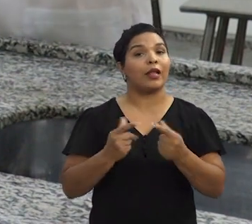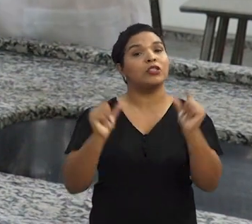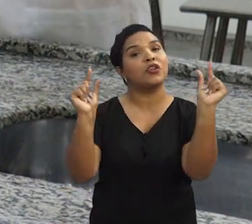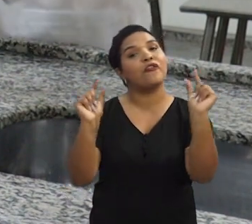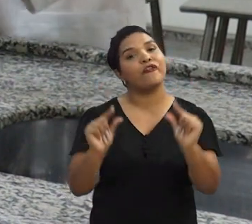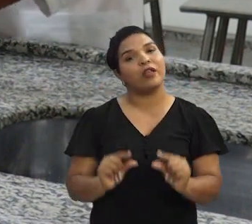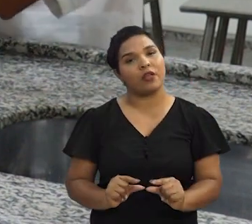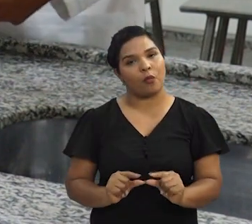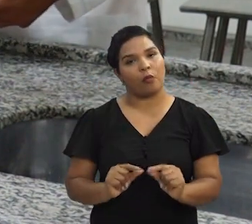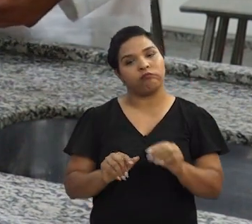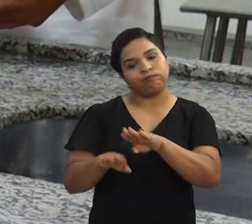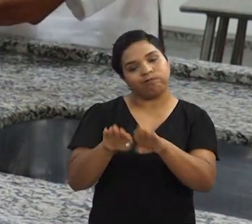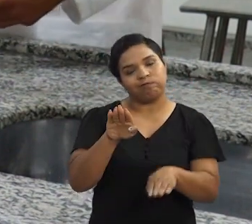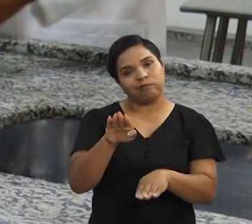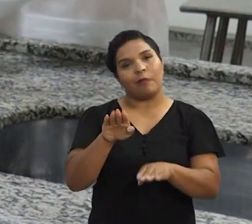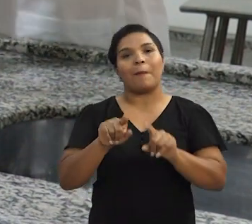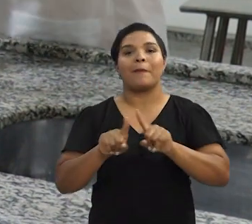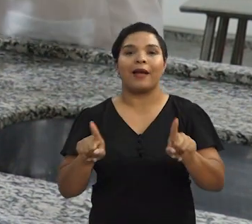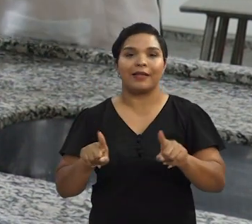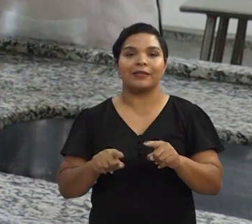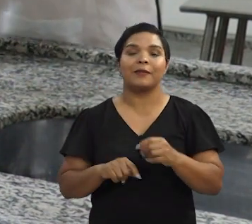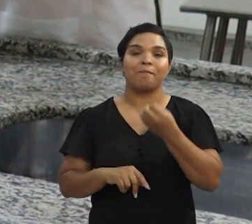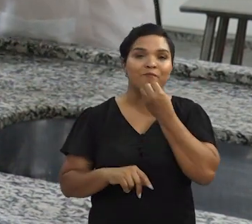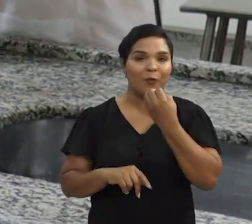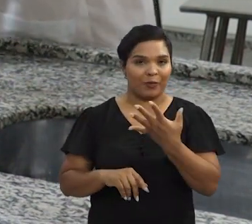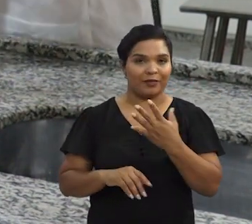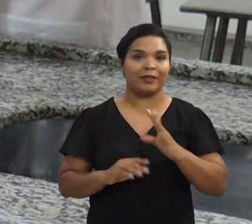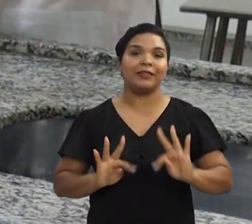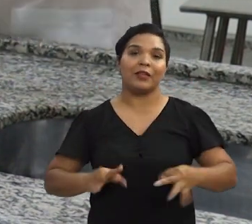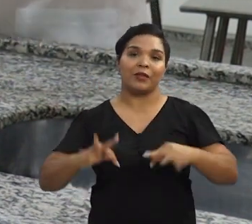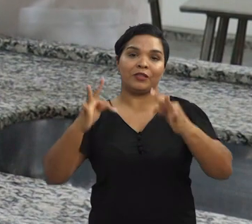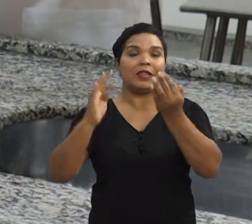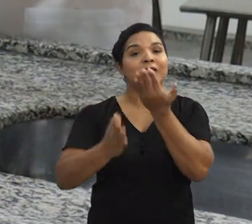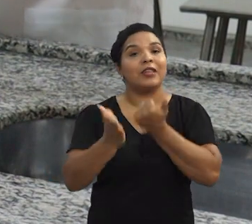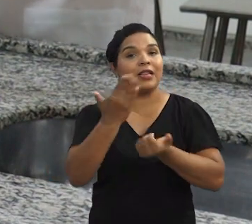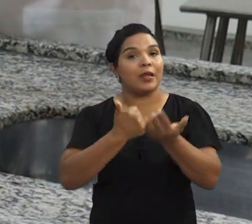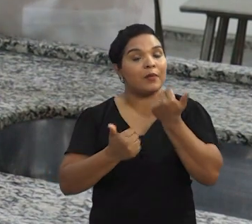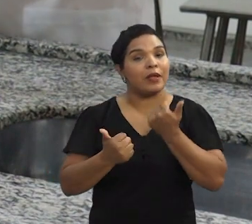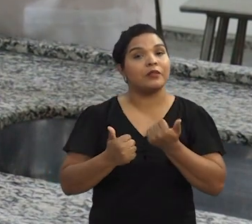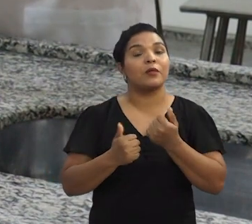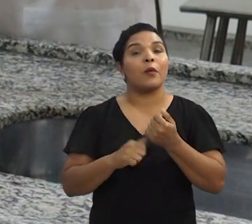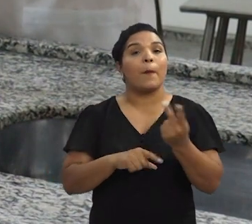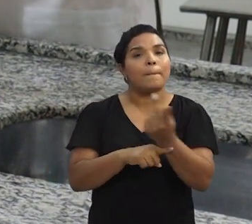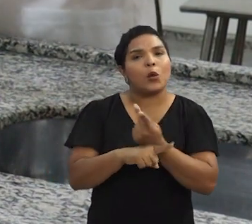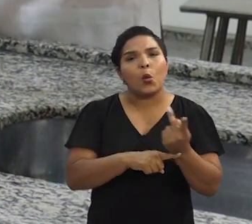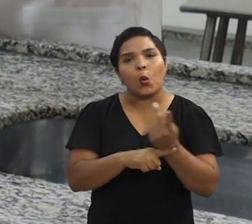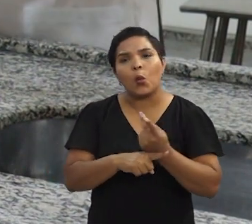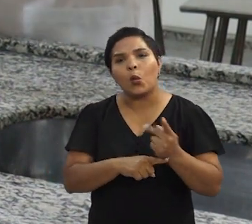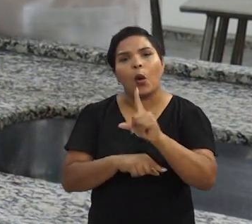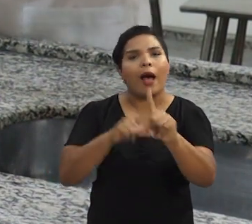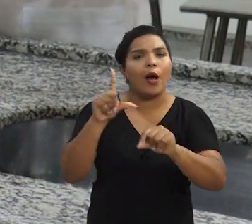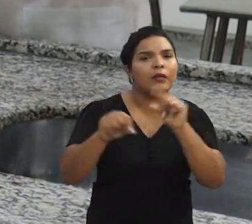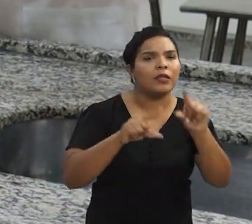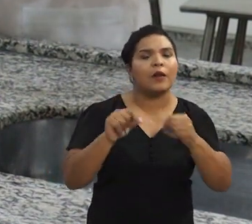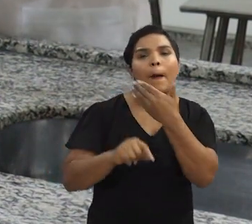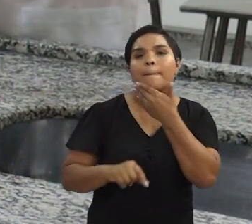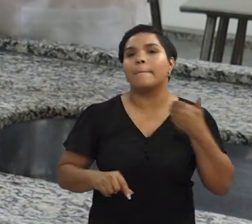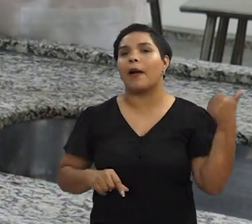inferior. Mas aí, a nossa boa e velha tecnologia de alimentos e ciência de alimentos buscou alternativas para